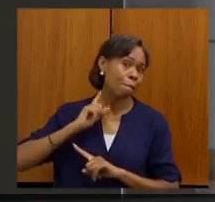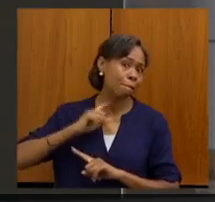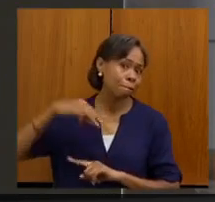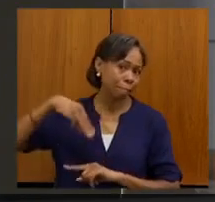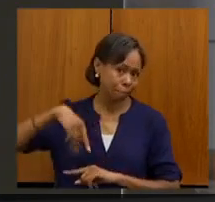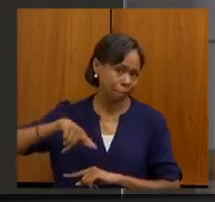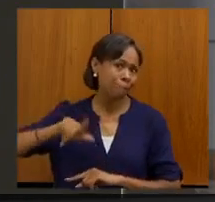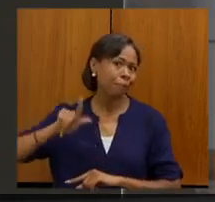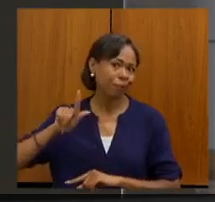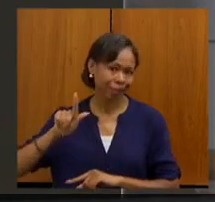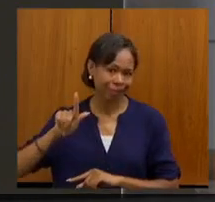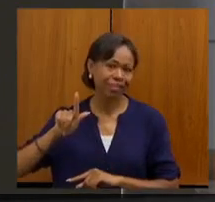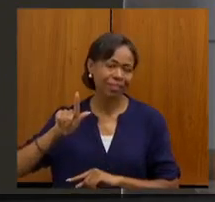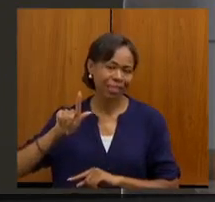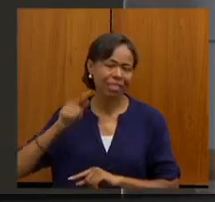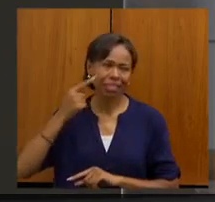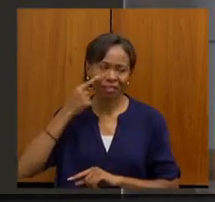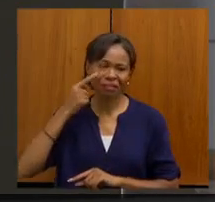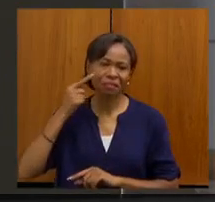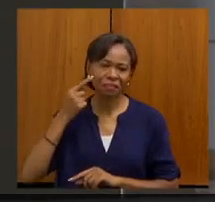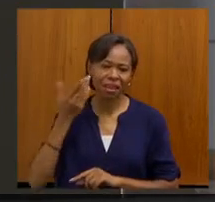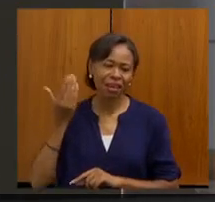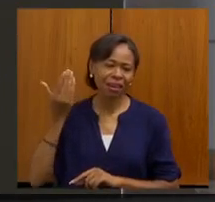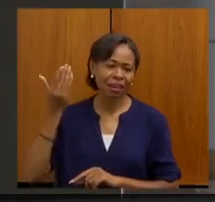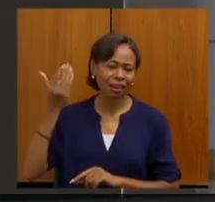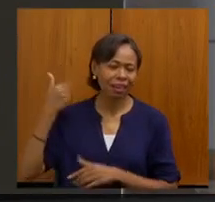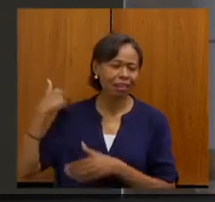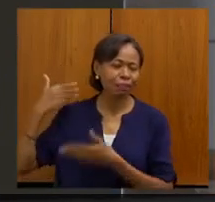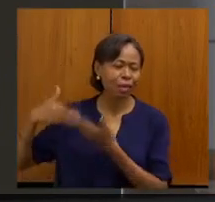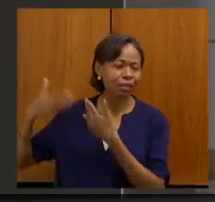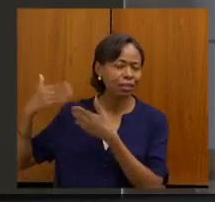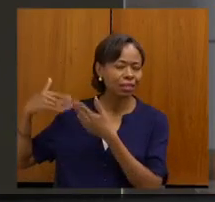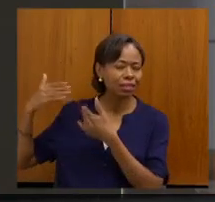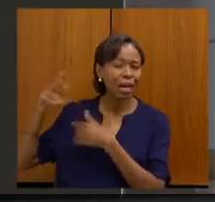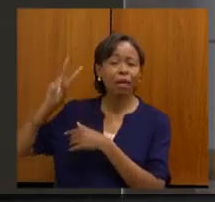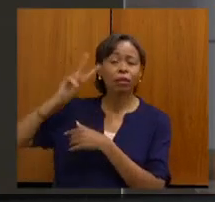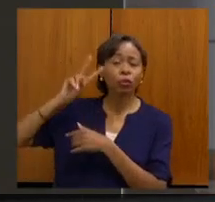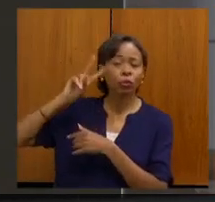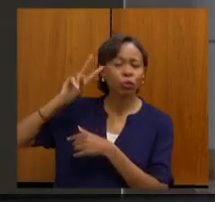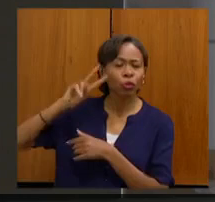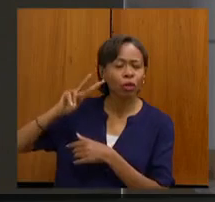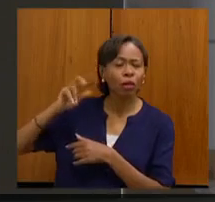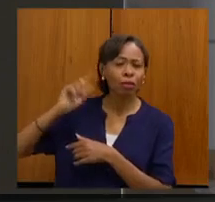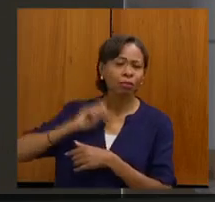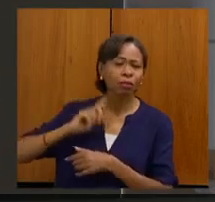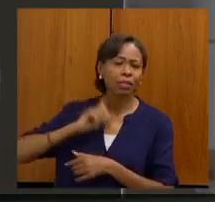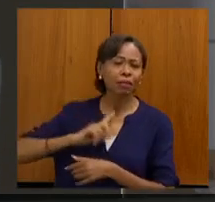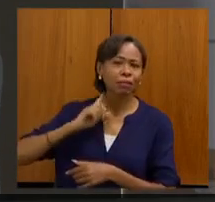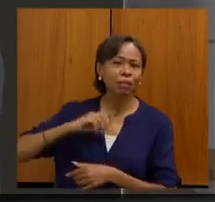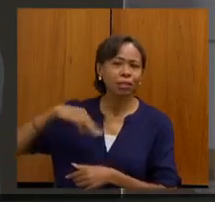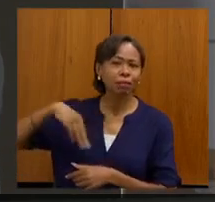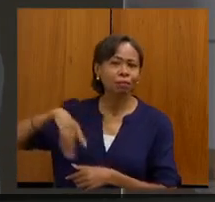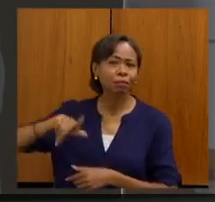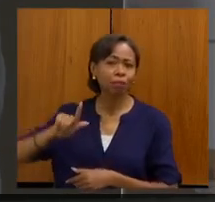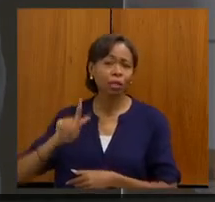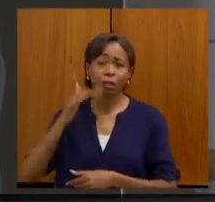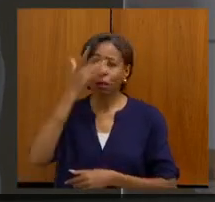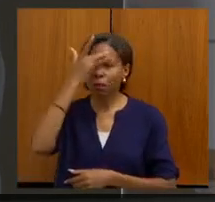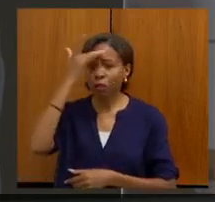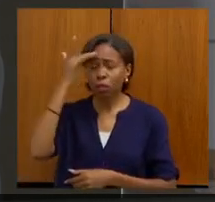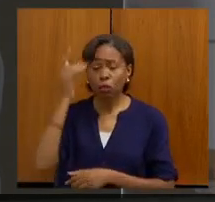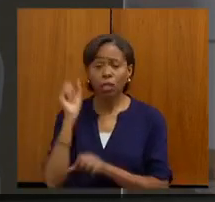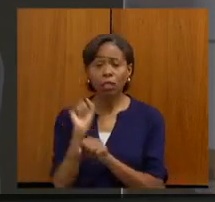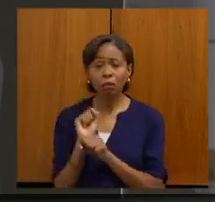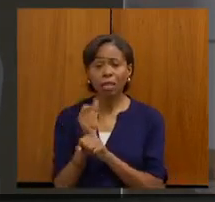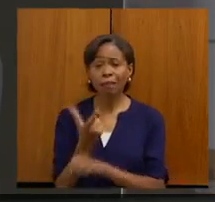passagem, quando nós olhamos pela sua estrutura histórica, nós temos pessoas com 20 anos na fila de